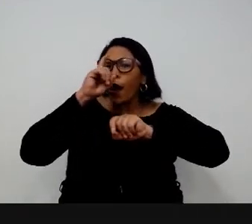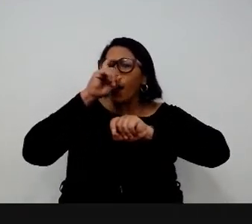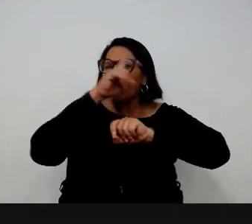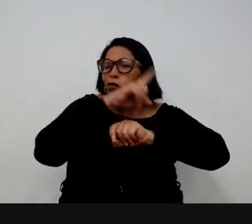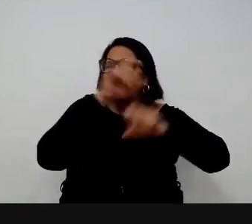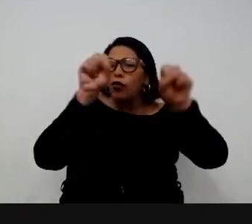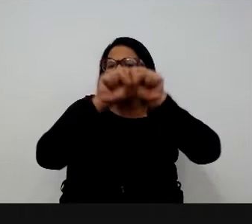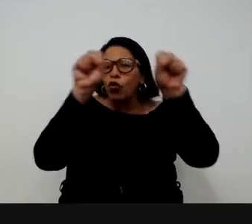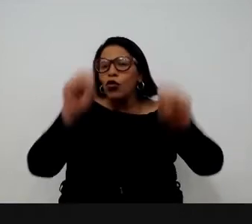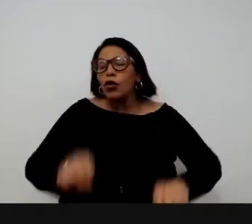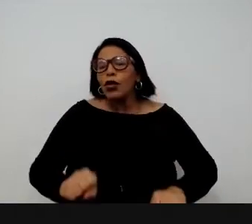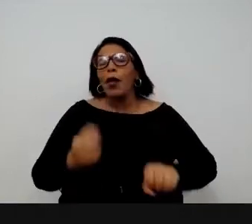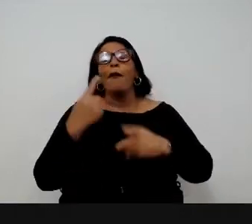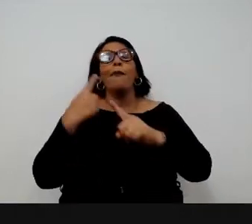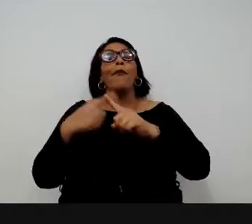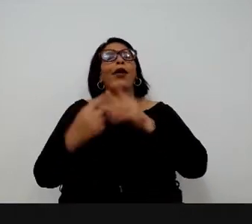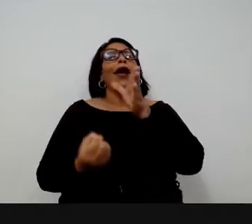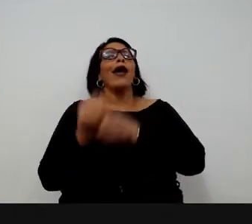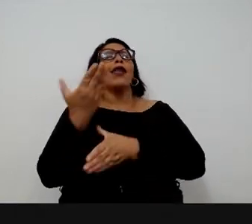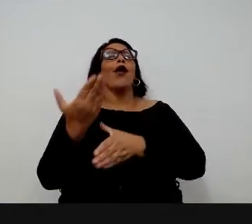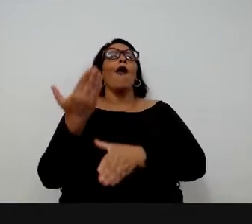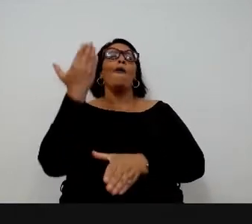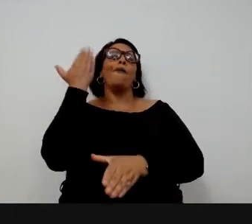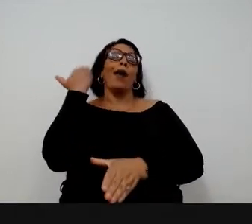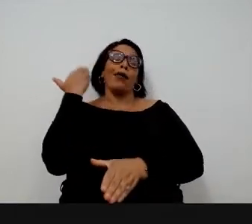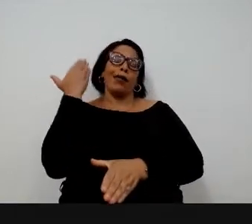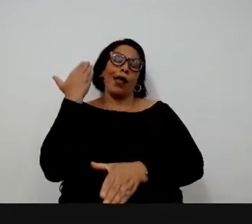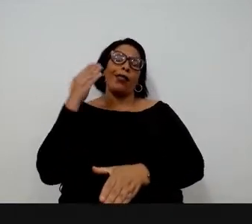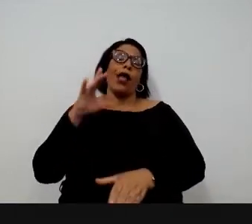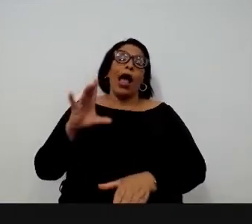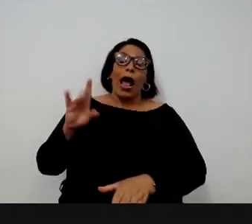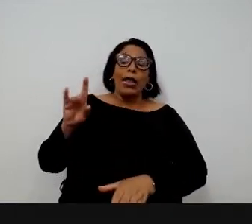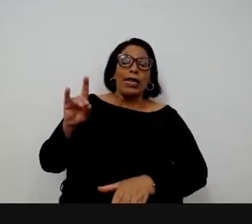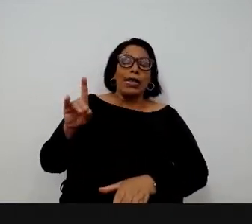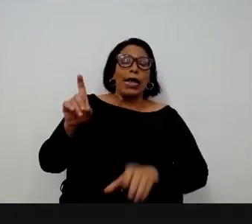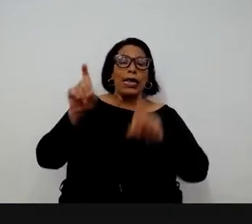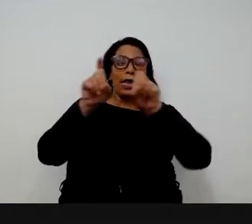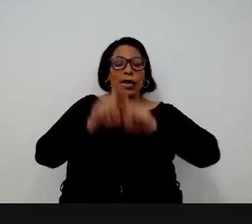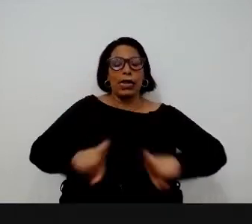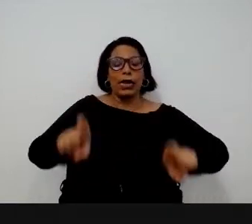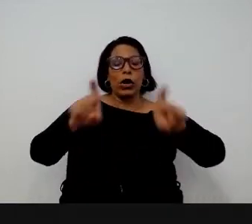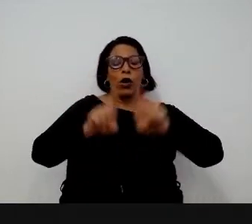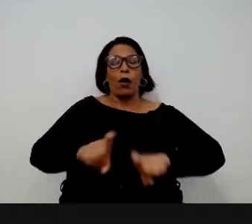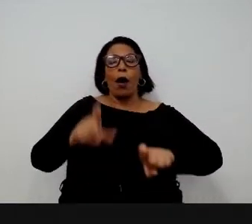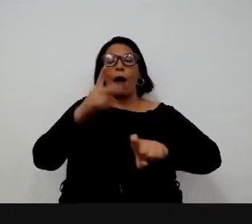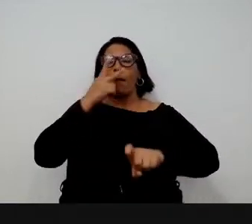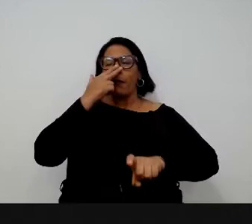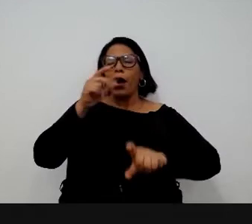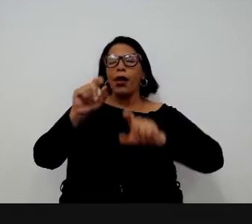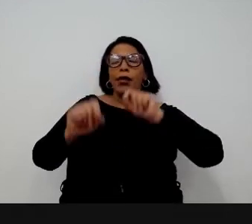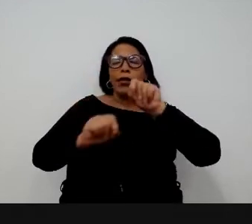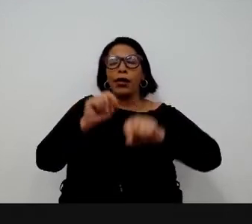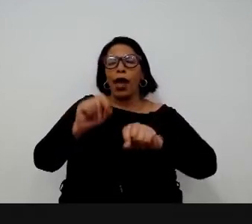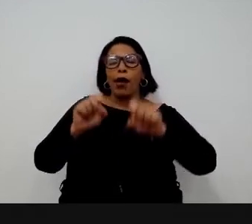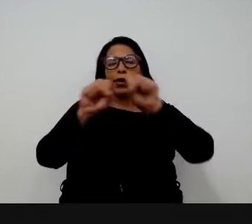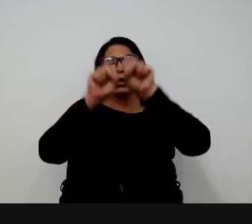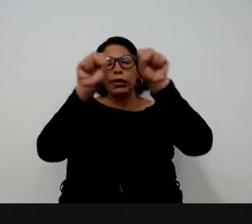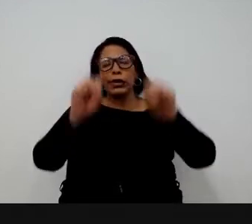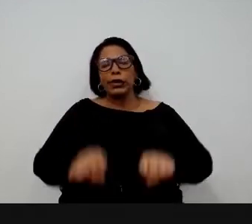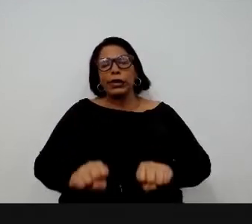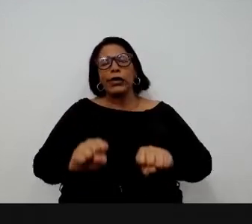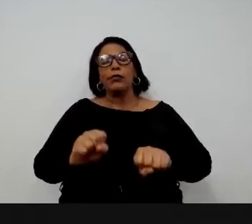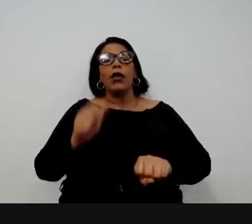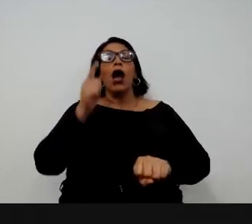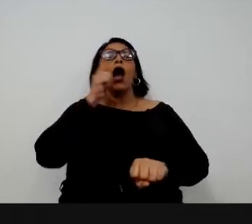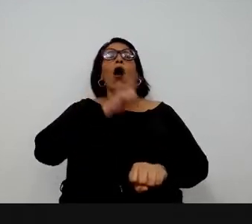do sistema que a gente criou. E na ciência e computação às vezes você tem que fazer um reboot do próprio sistema. Isso já